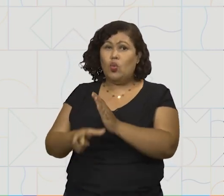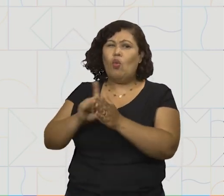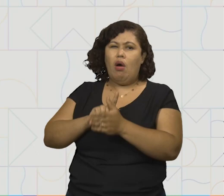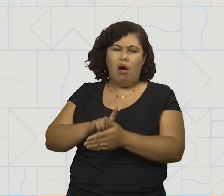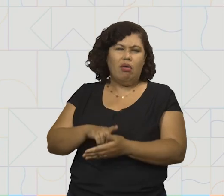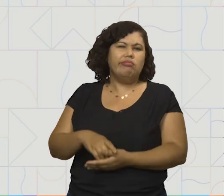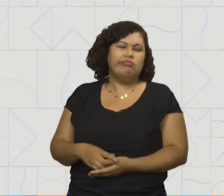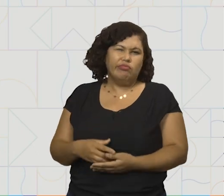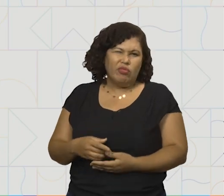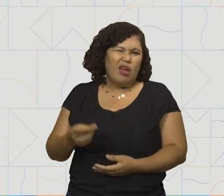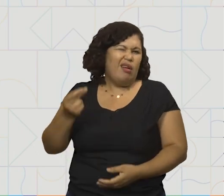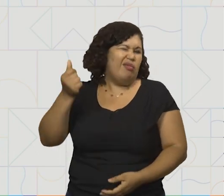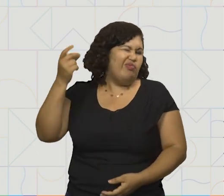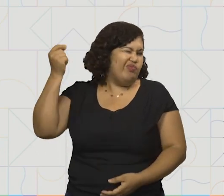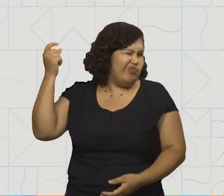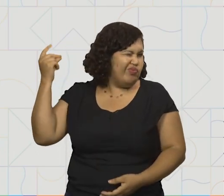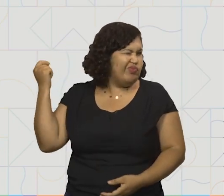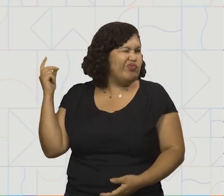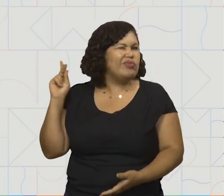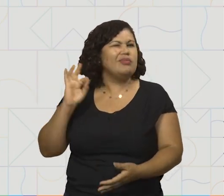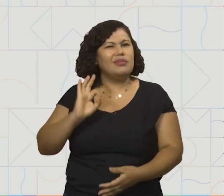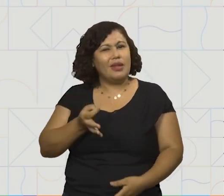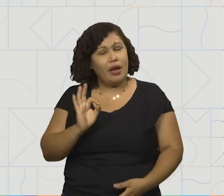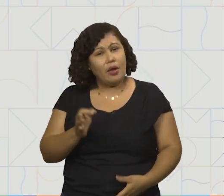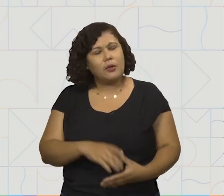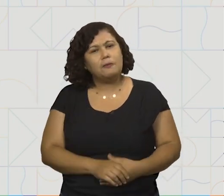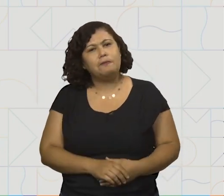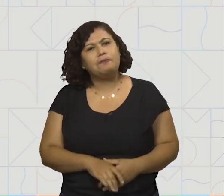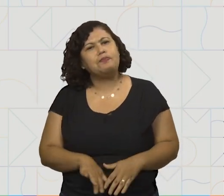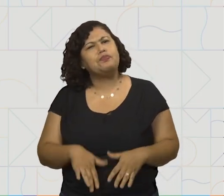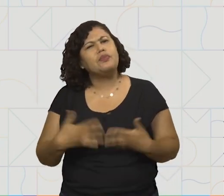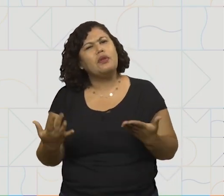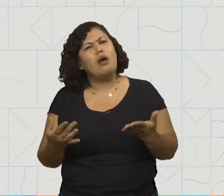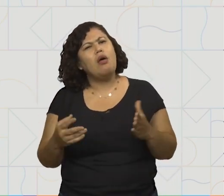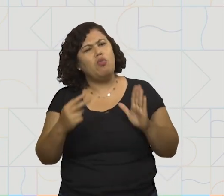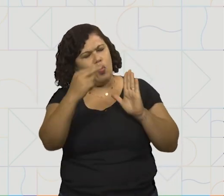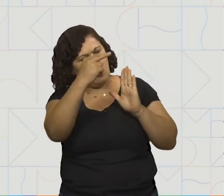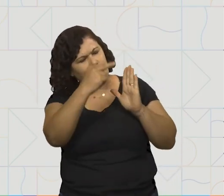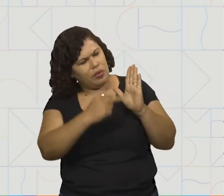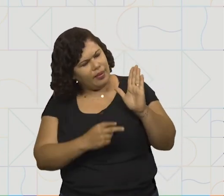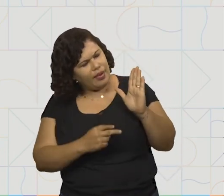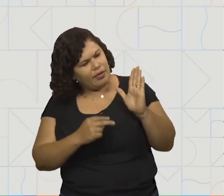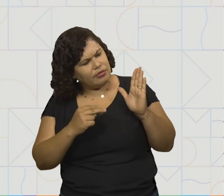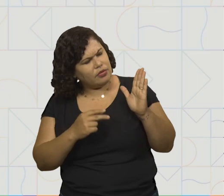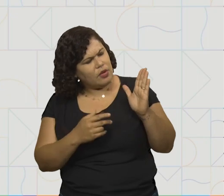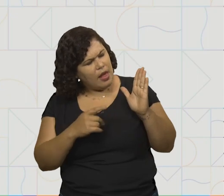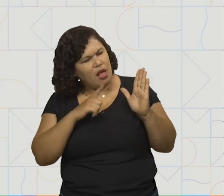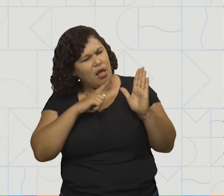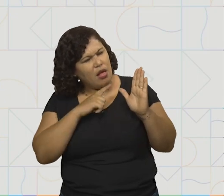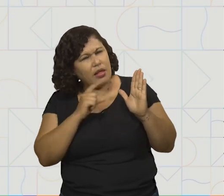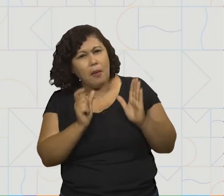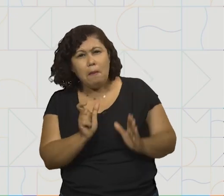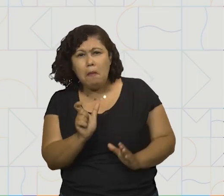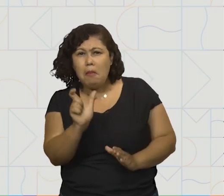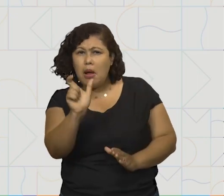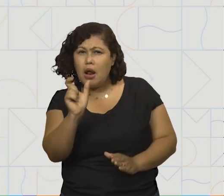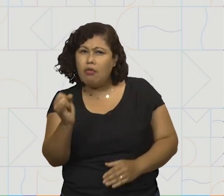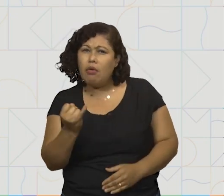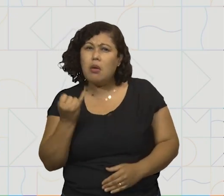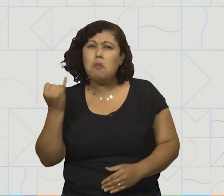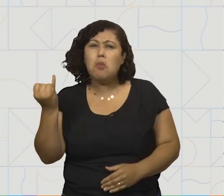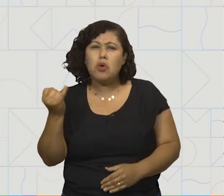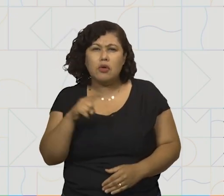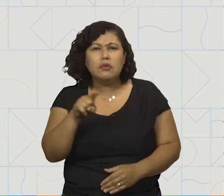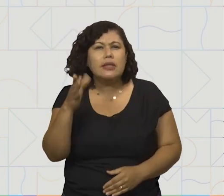tempo, não é verdade? Existe nesse texto uma palavra que me interessa muito nesta aula de hoje.